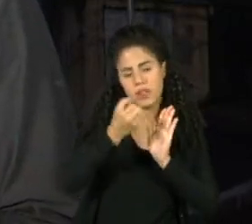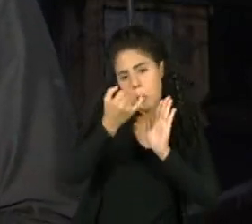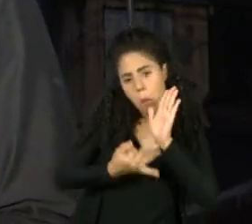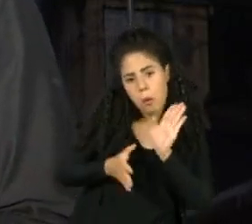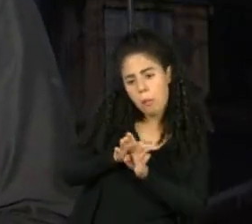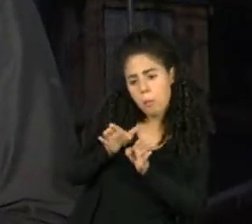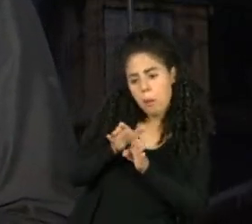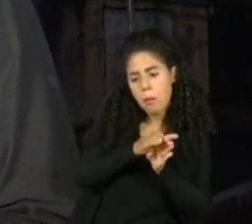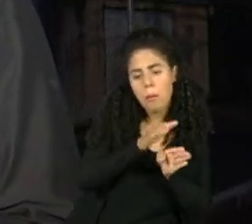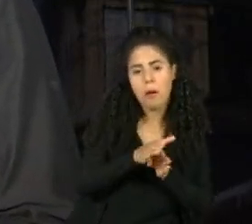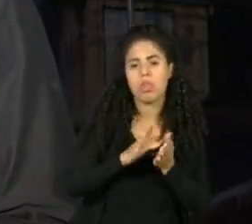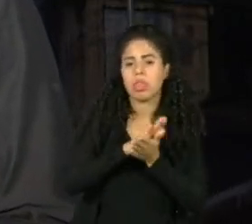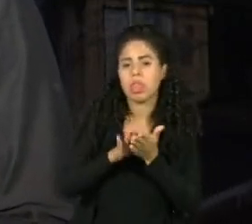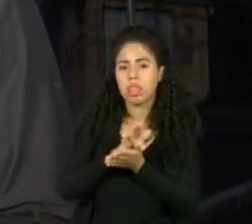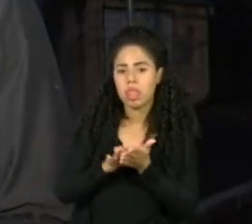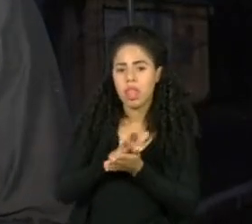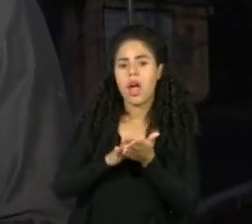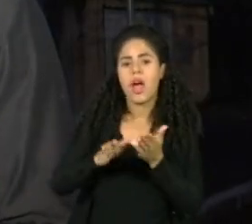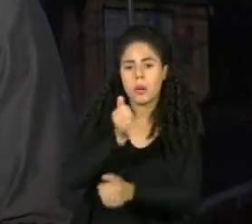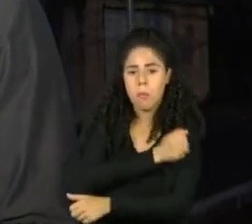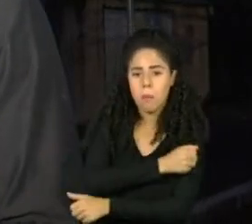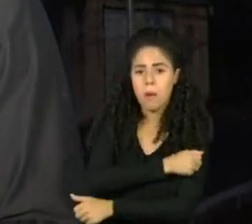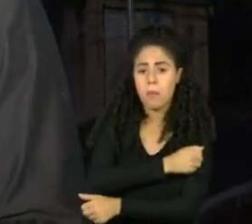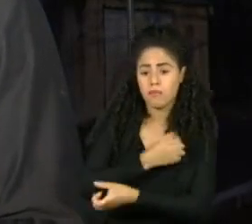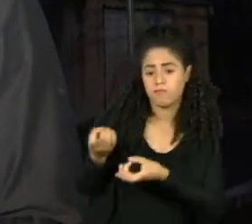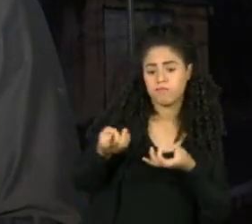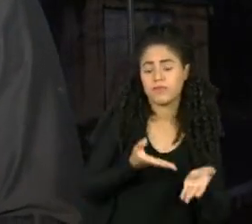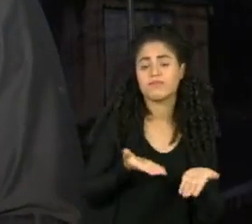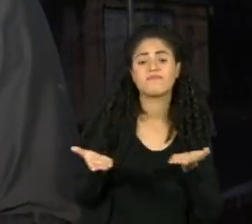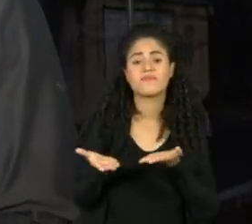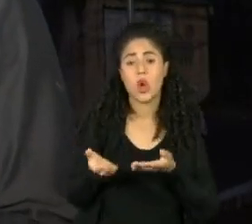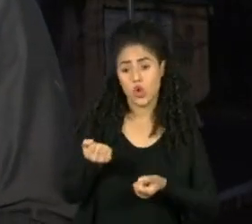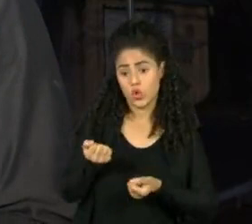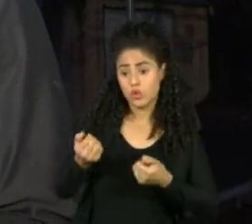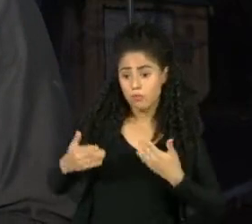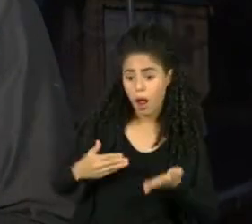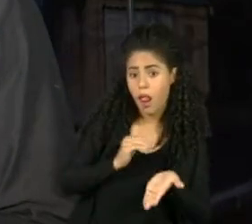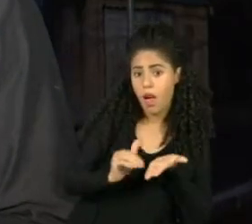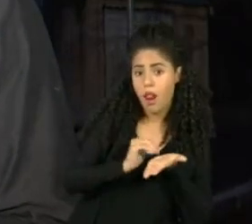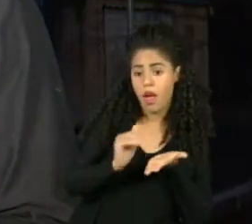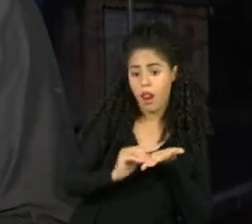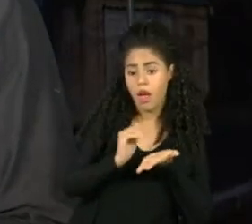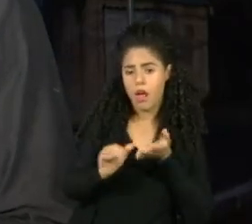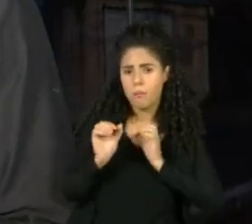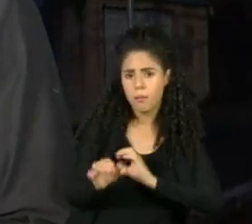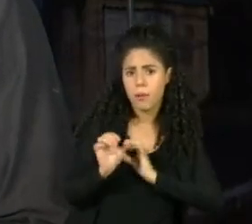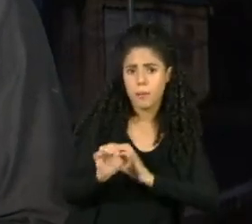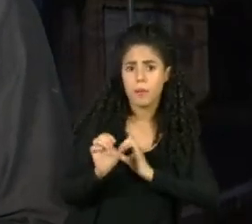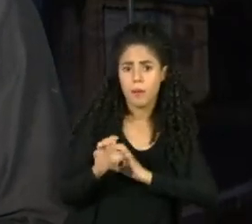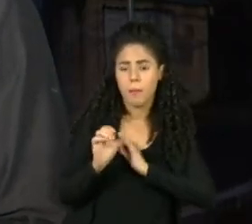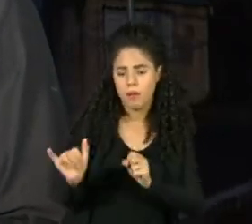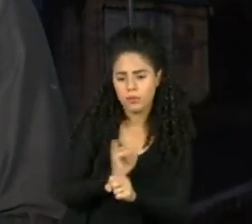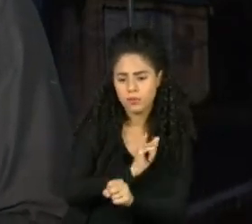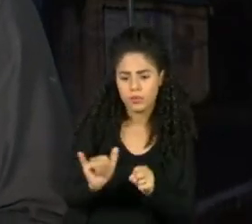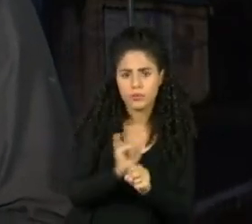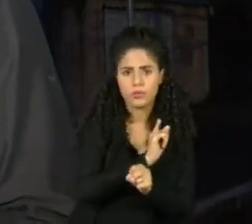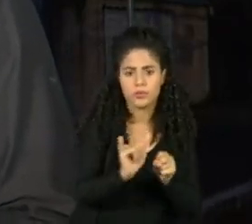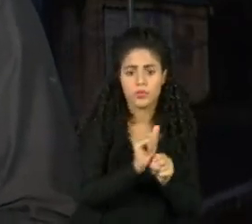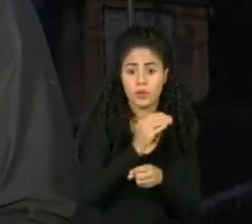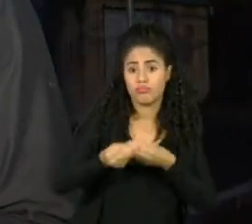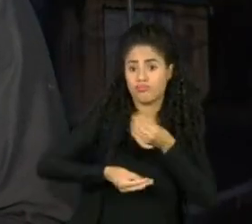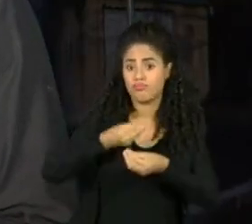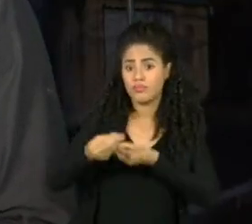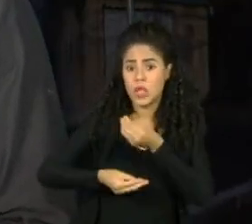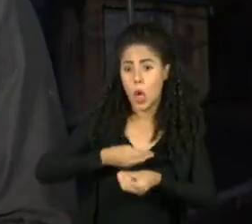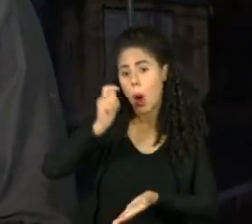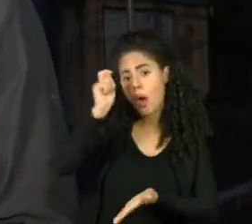a fuga dos estudantes das escolas. Por esse motivo, as secretarias de educação estão correndo atrás de estratégias, que vão desde